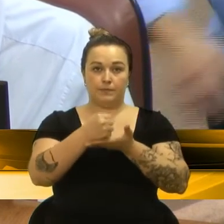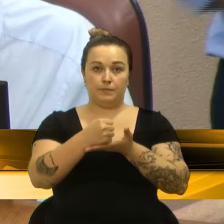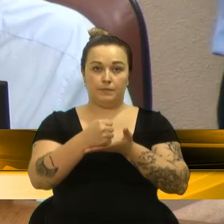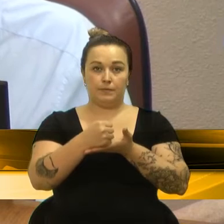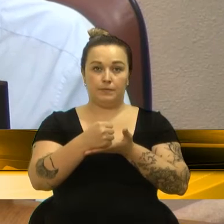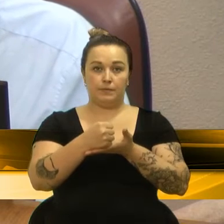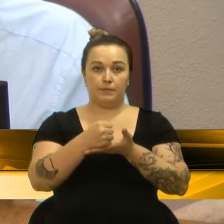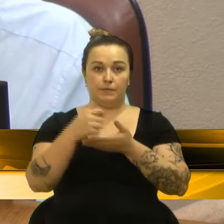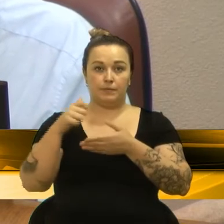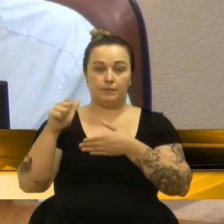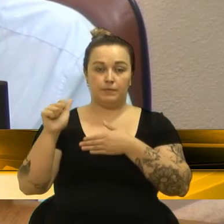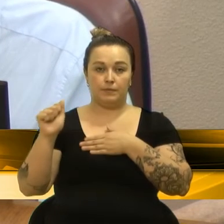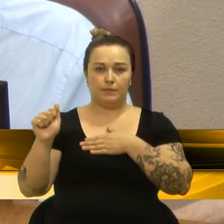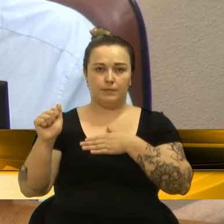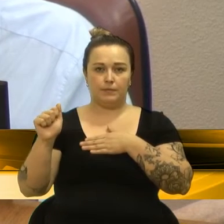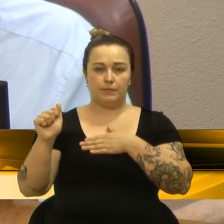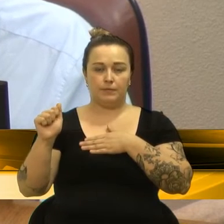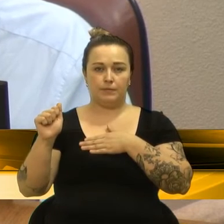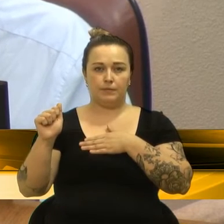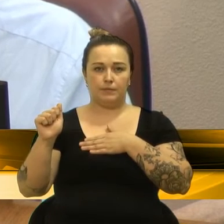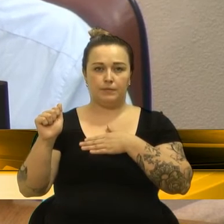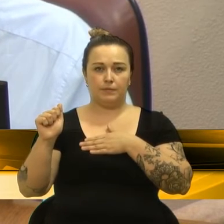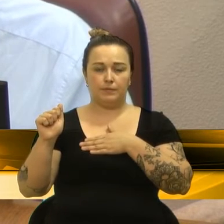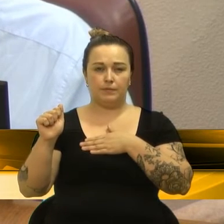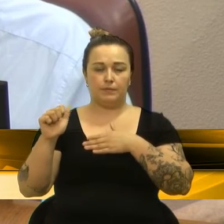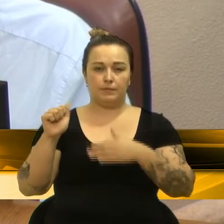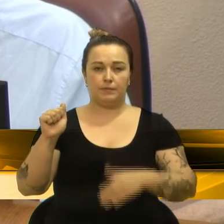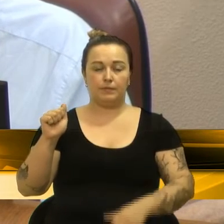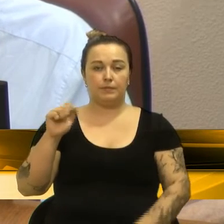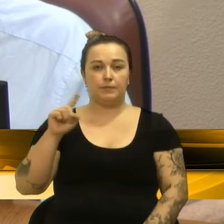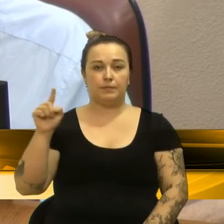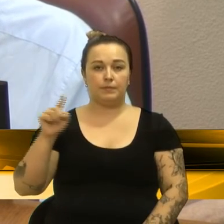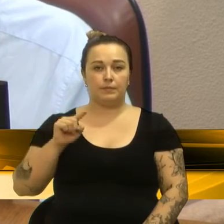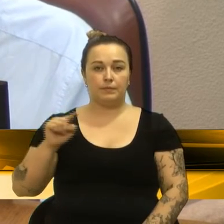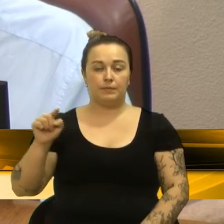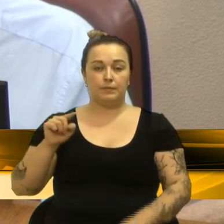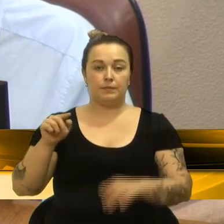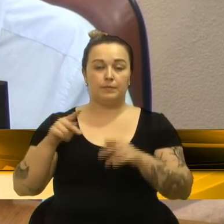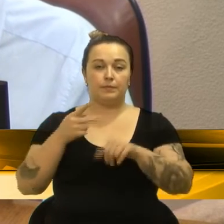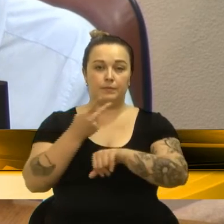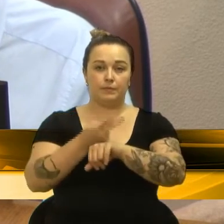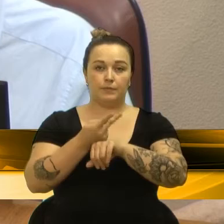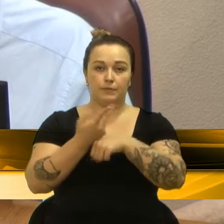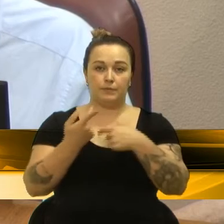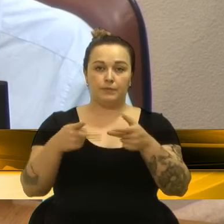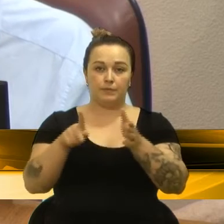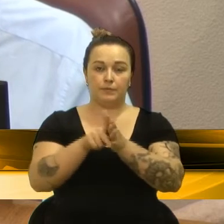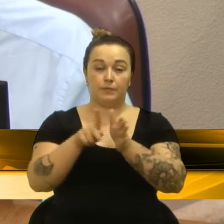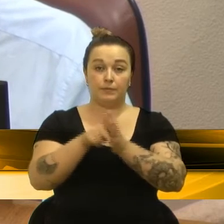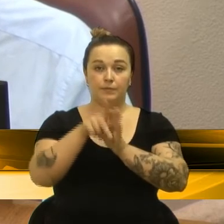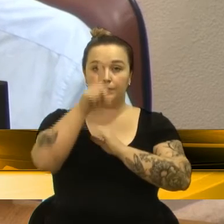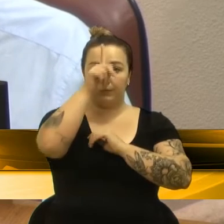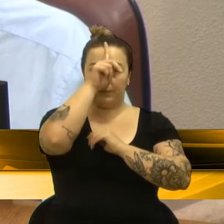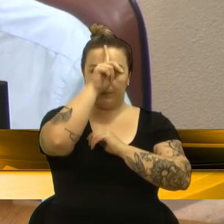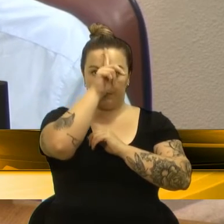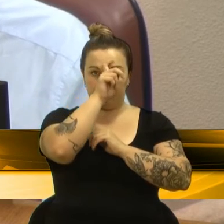A, AZ, Saúde e Produtos Médicos Hospitalares Limitada.